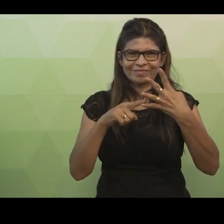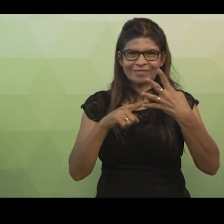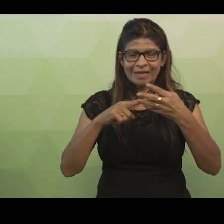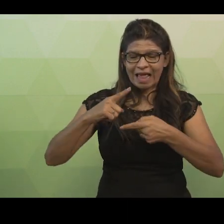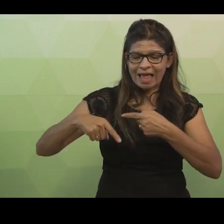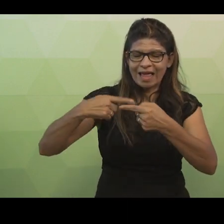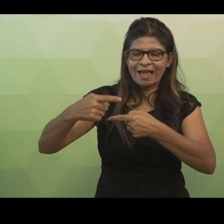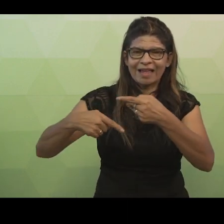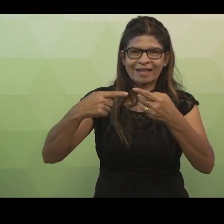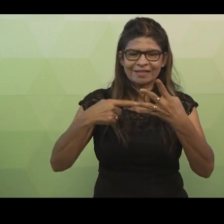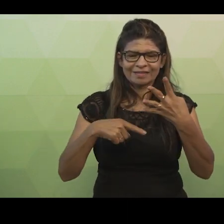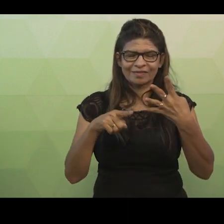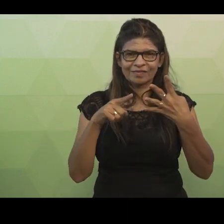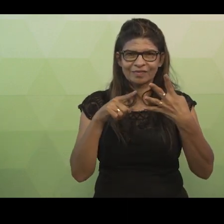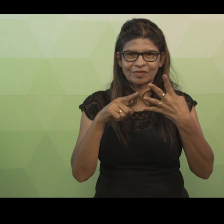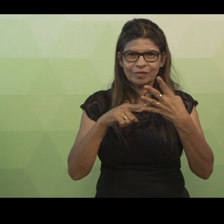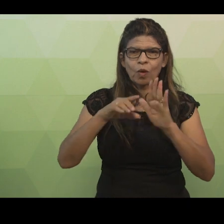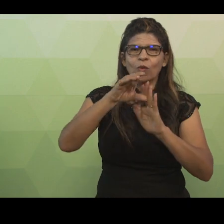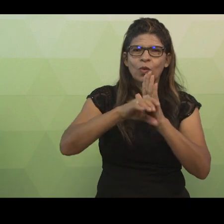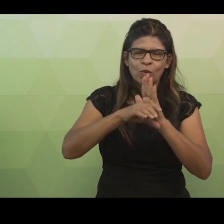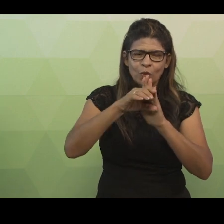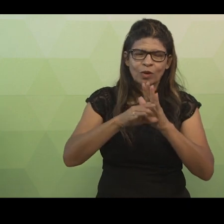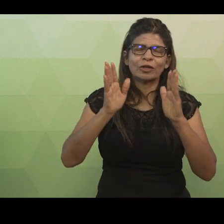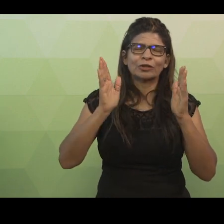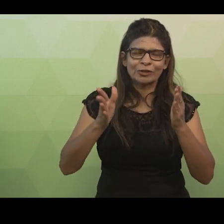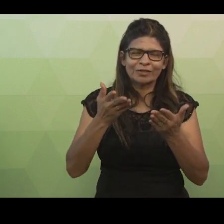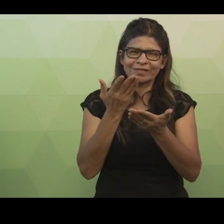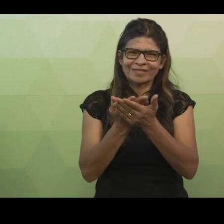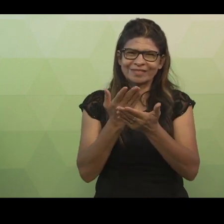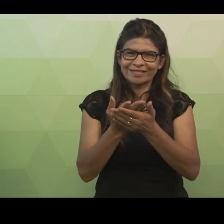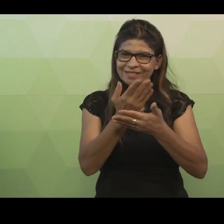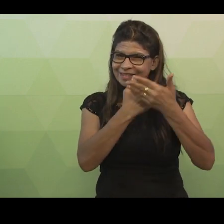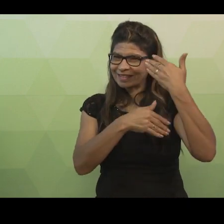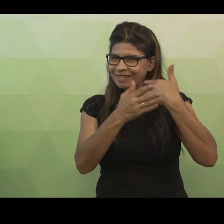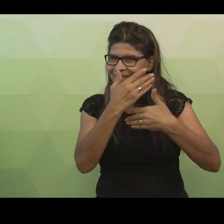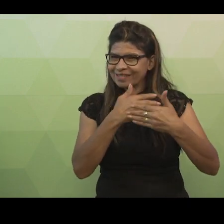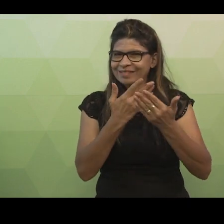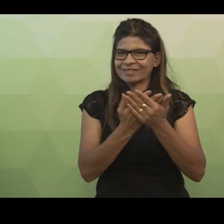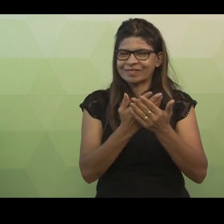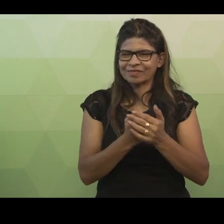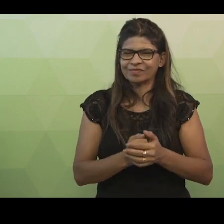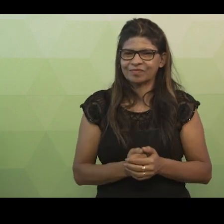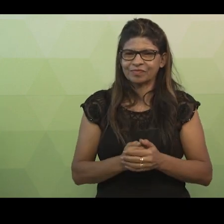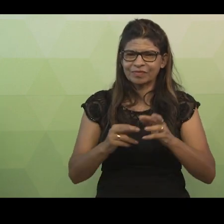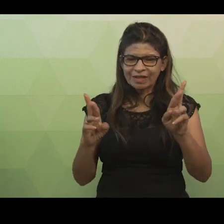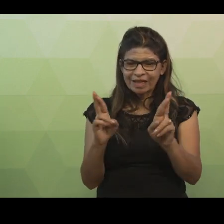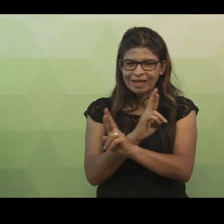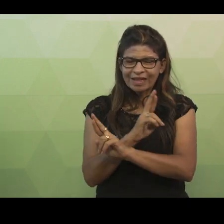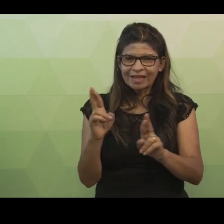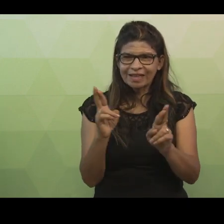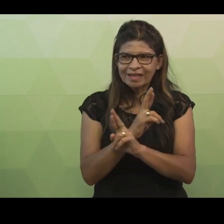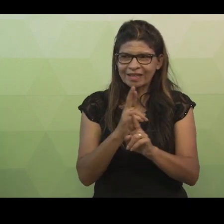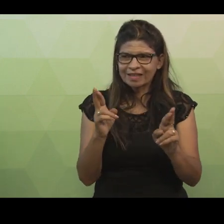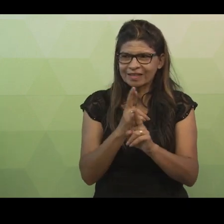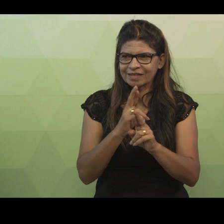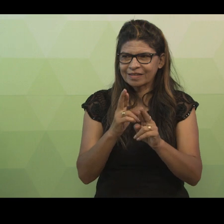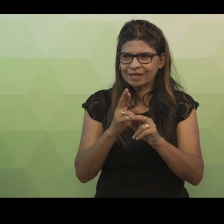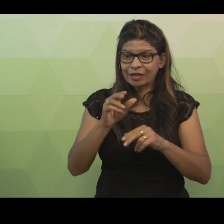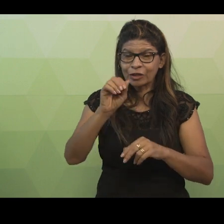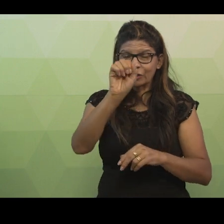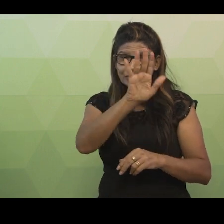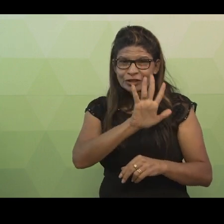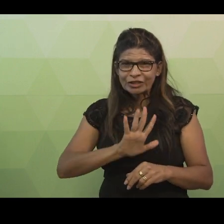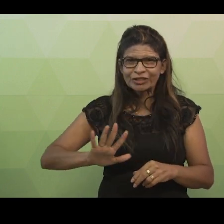Cujos conceitos já estudamos em aulas anteriores. Este é um relacionamento entre o geral e o